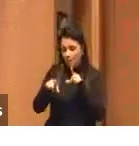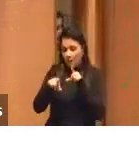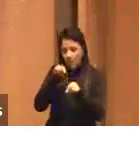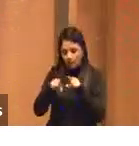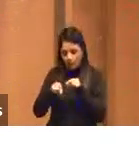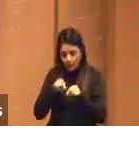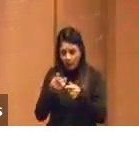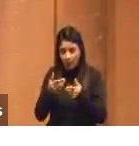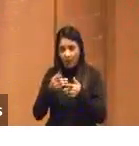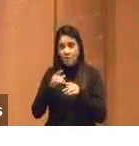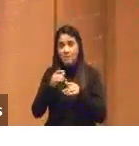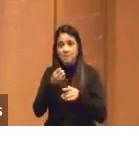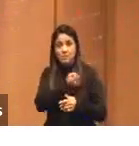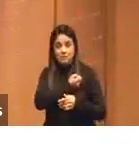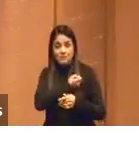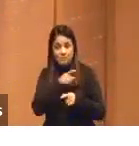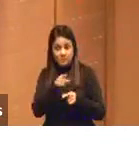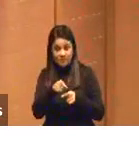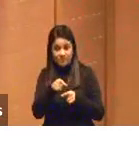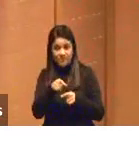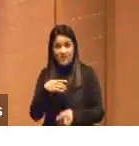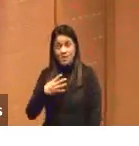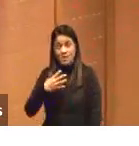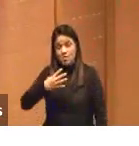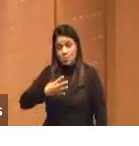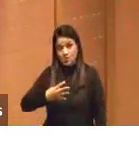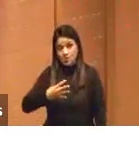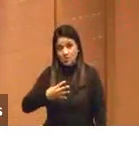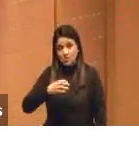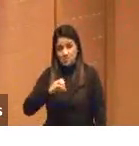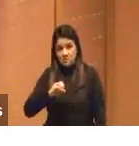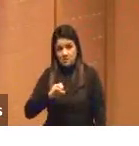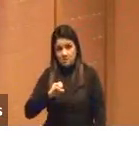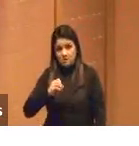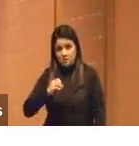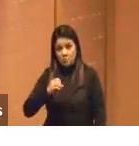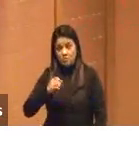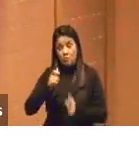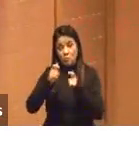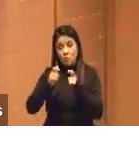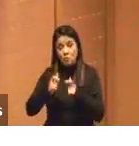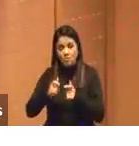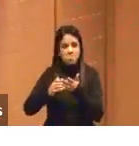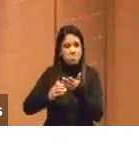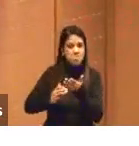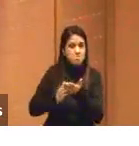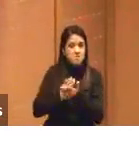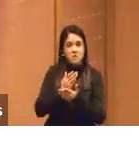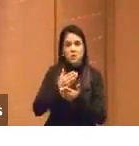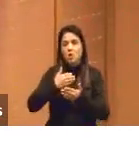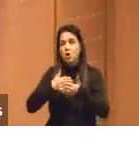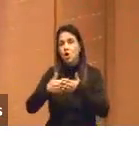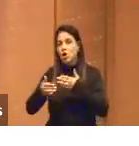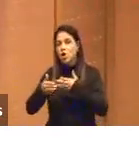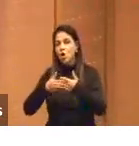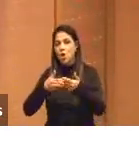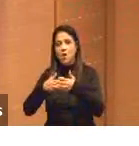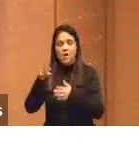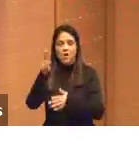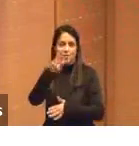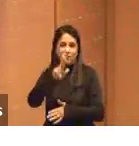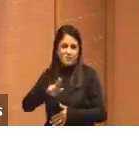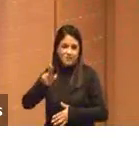ele ficaria em 40º lugar. Ou seja, ele passaria em qualquer universidade, as mais concorridas, nos